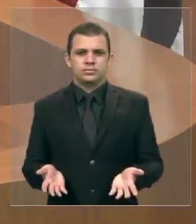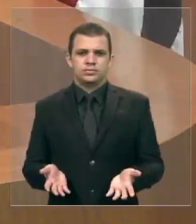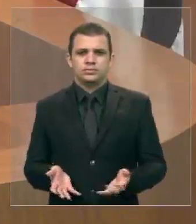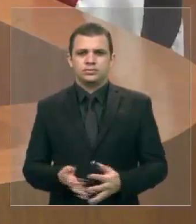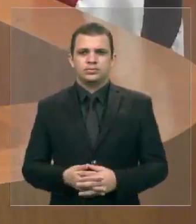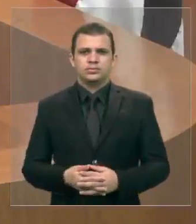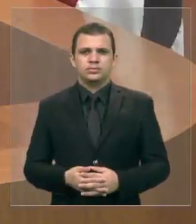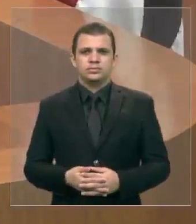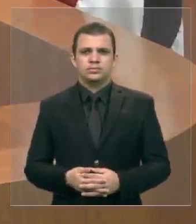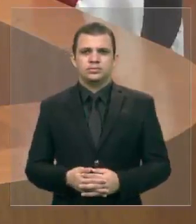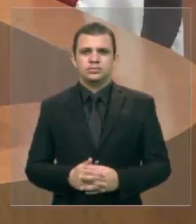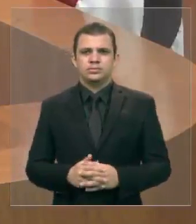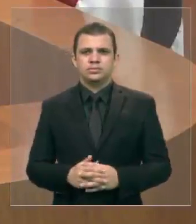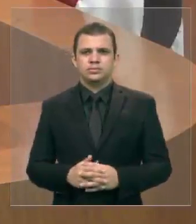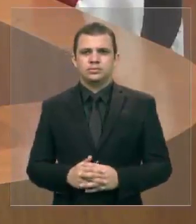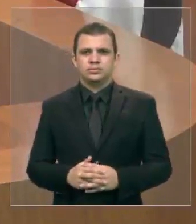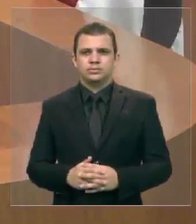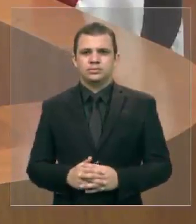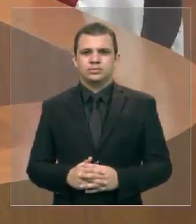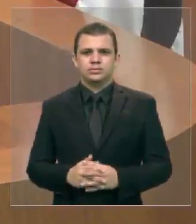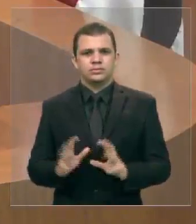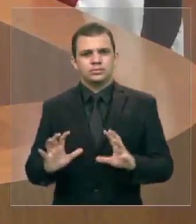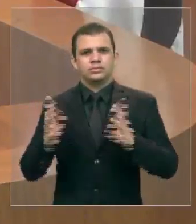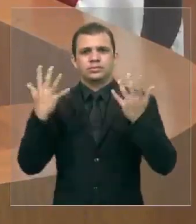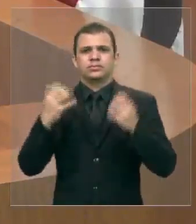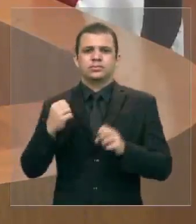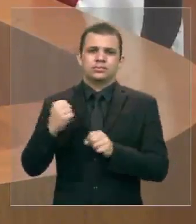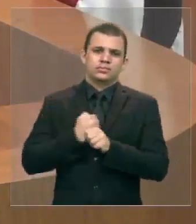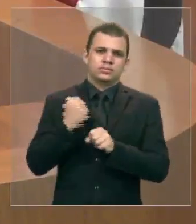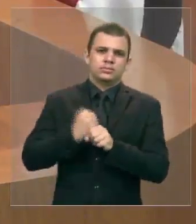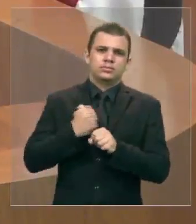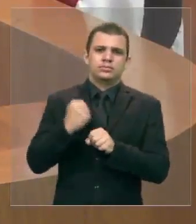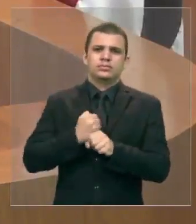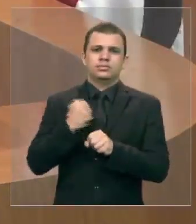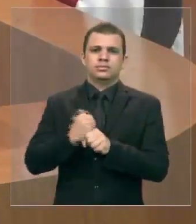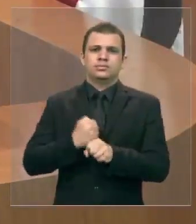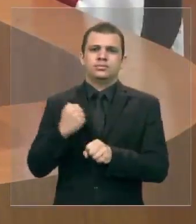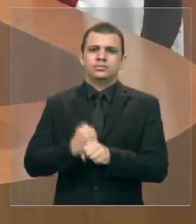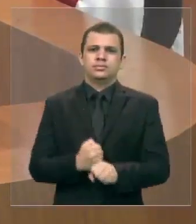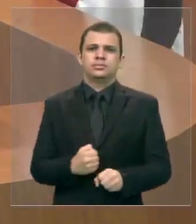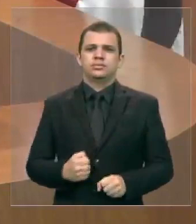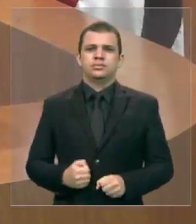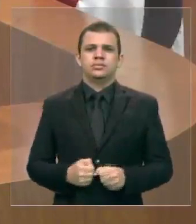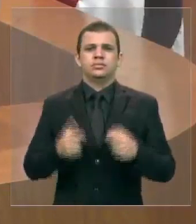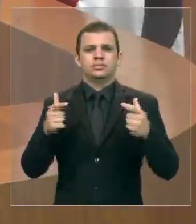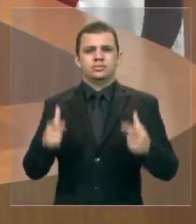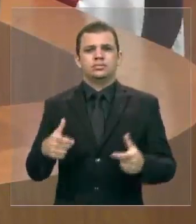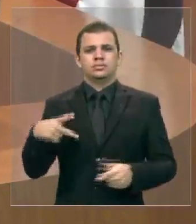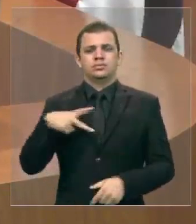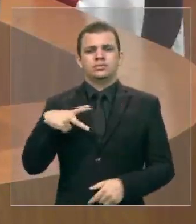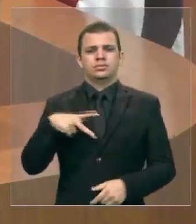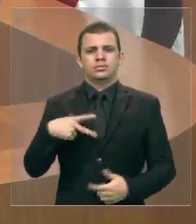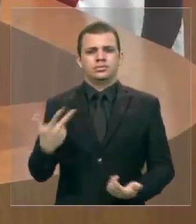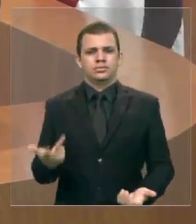eventos, obras no setor particular?